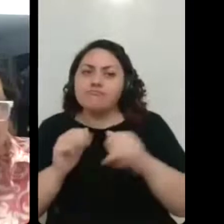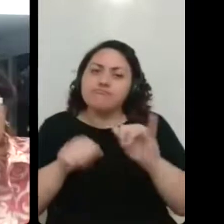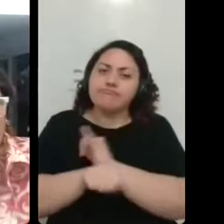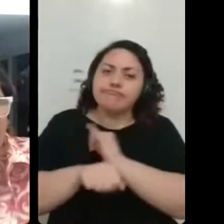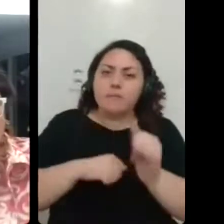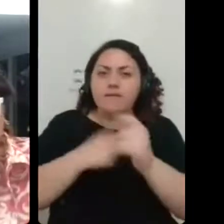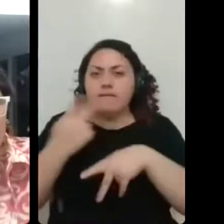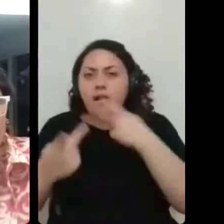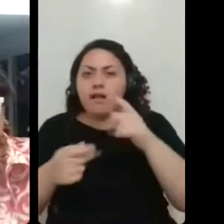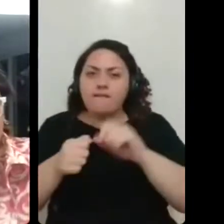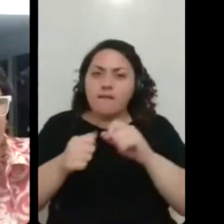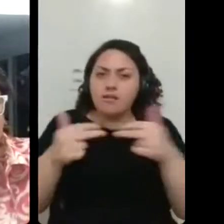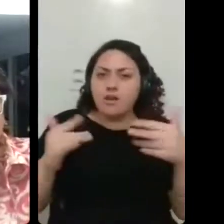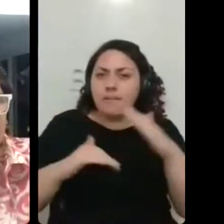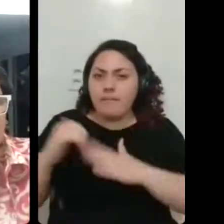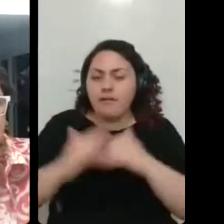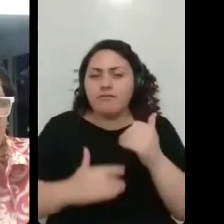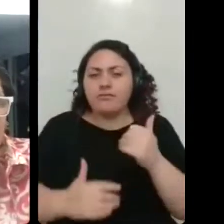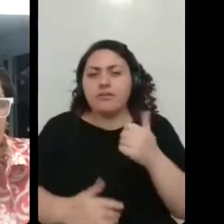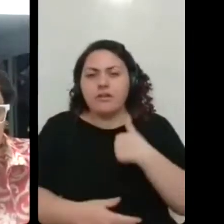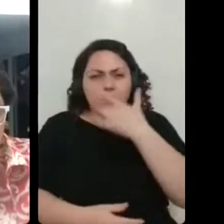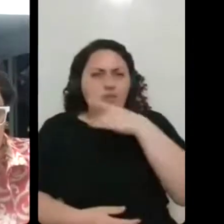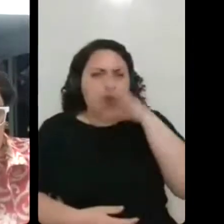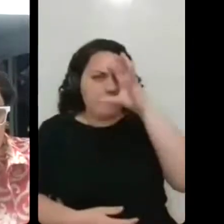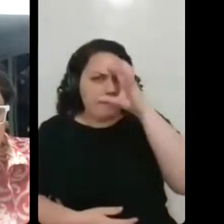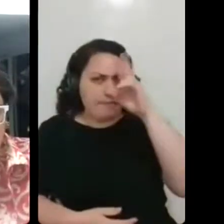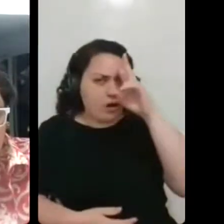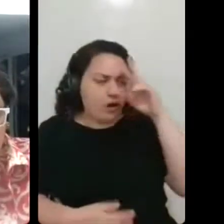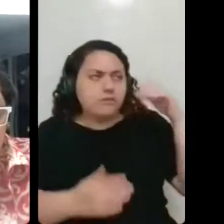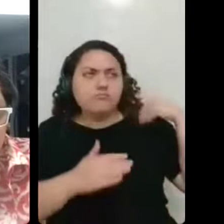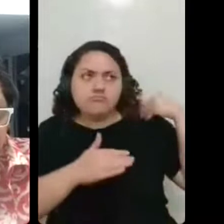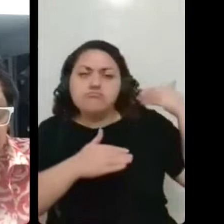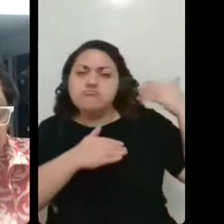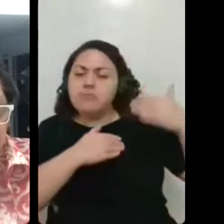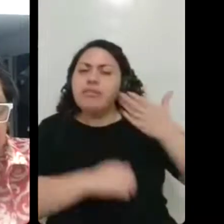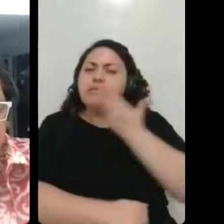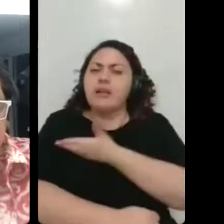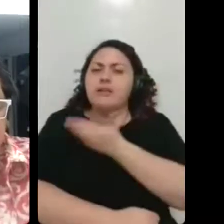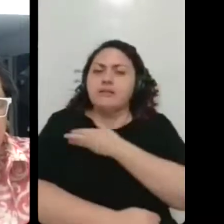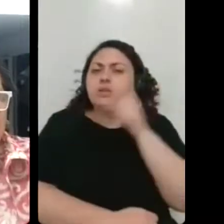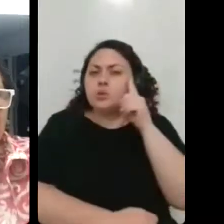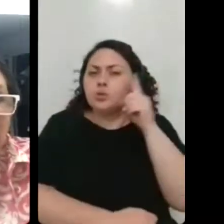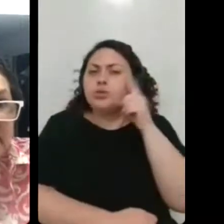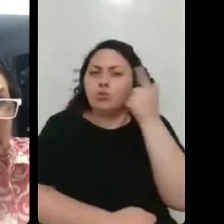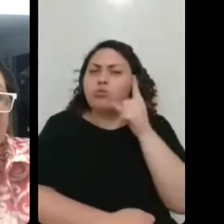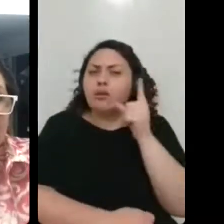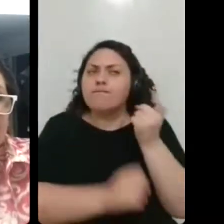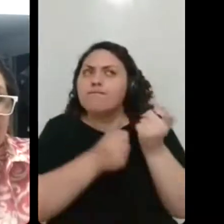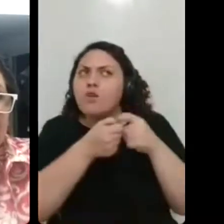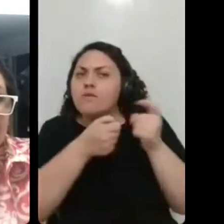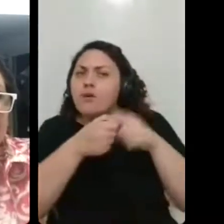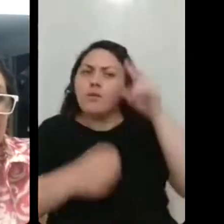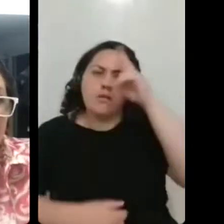A memória, eu acho que ela vem vindo, é um treinamento diário, né? A força,